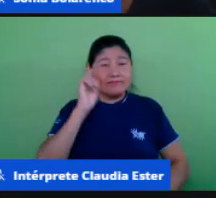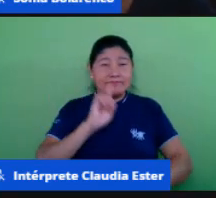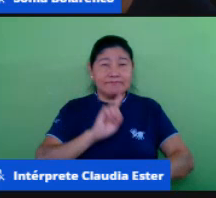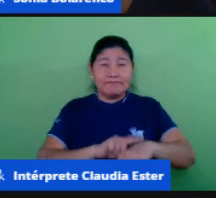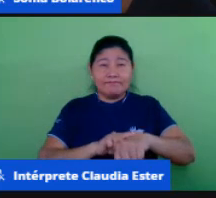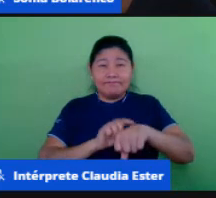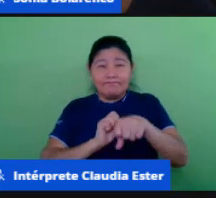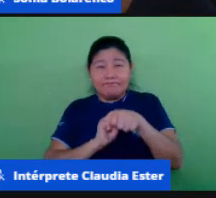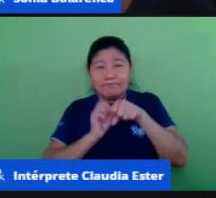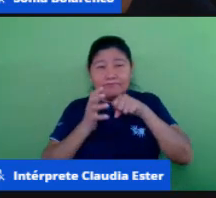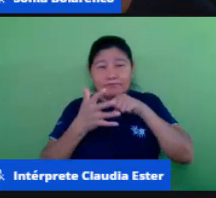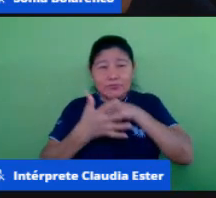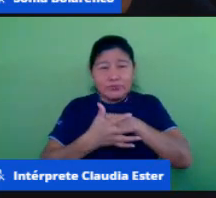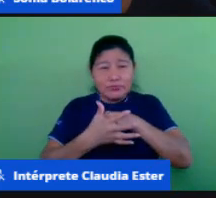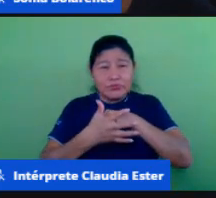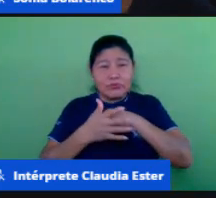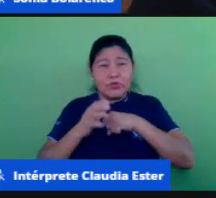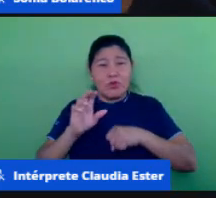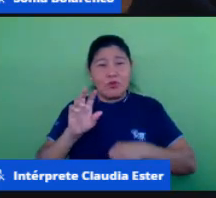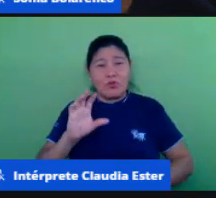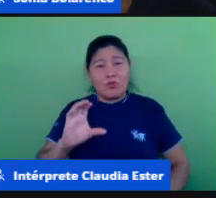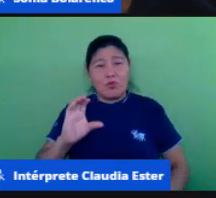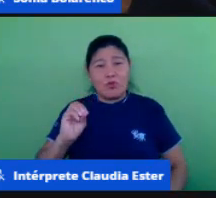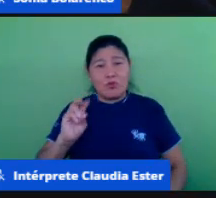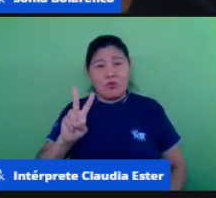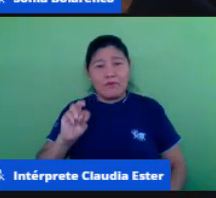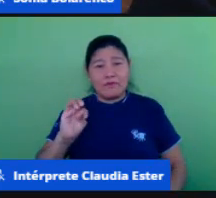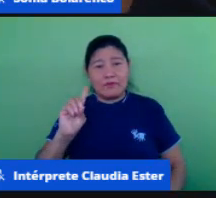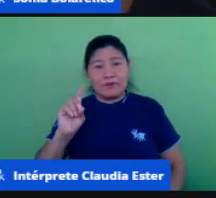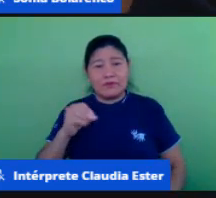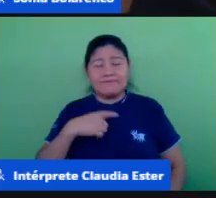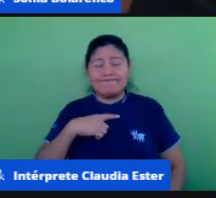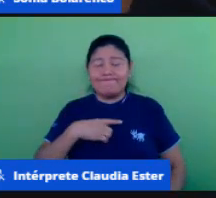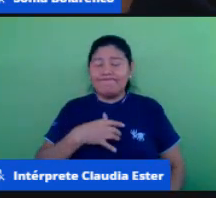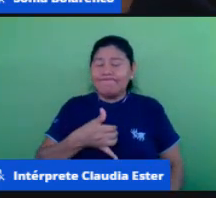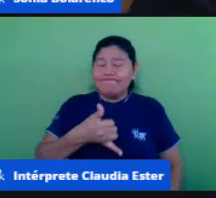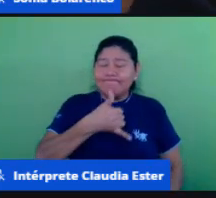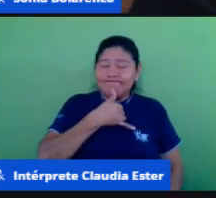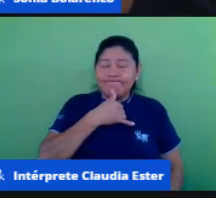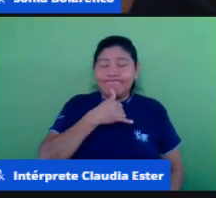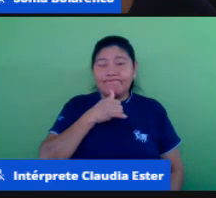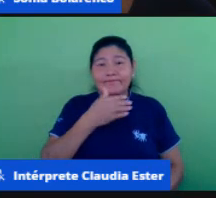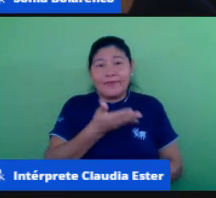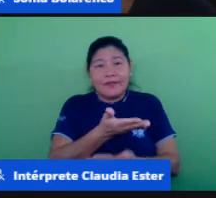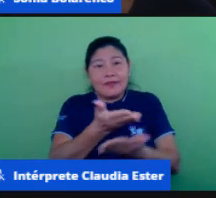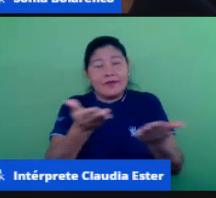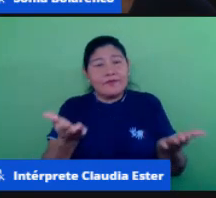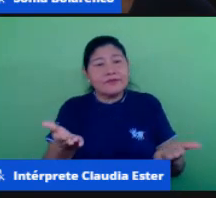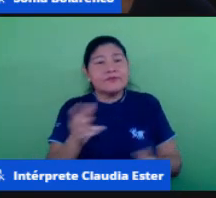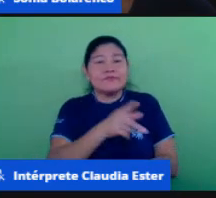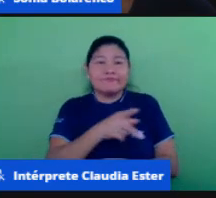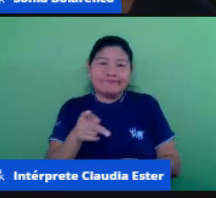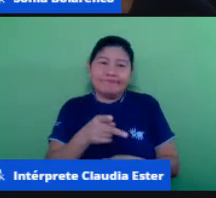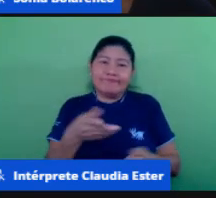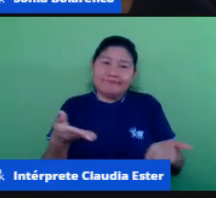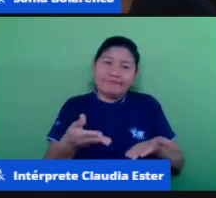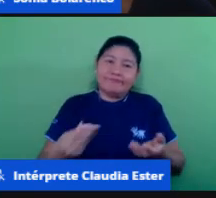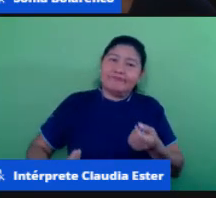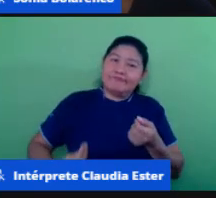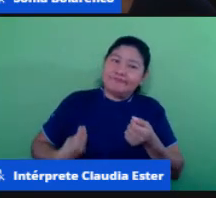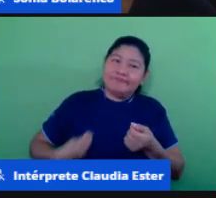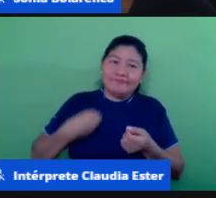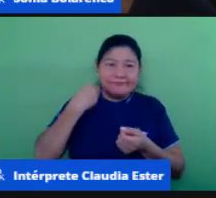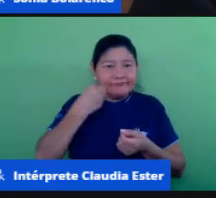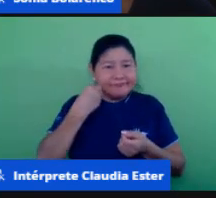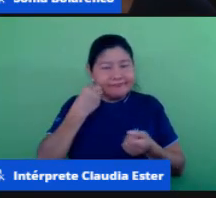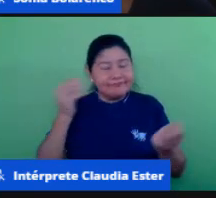esperançando fazendo nosso trabalho e os professores que estão nos assistindo também fazendo sua formação sua reflexão